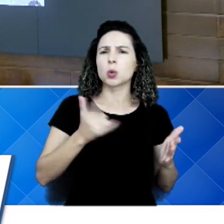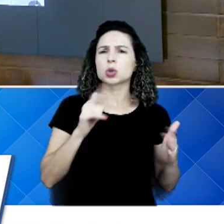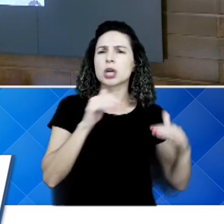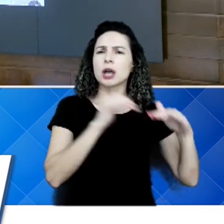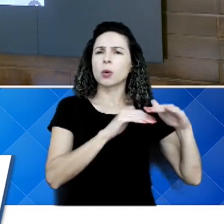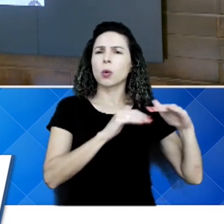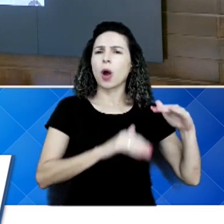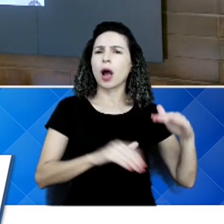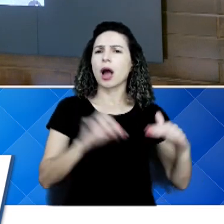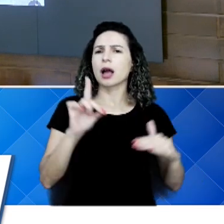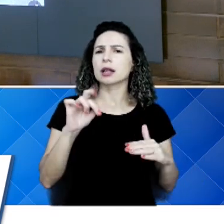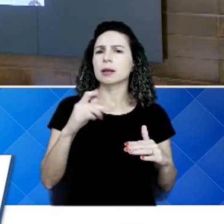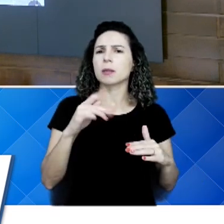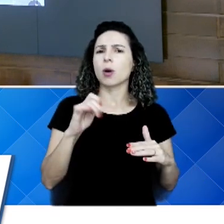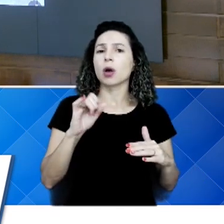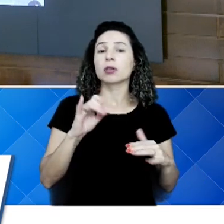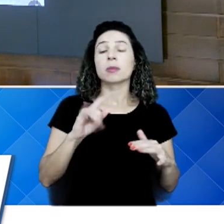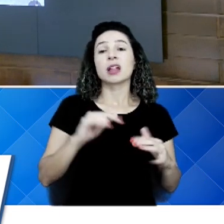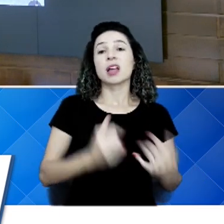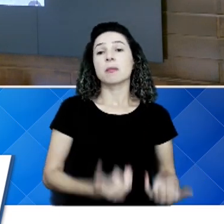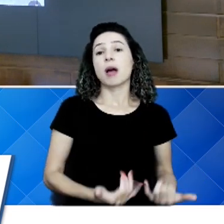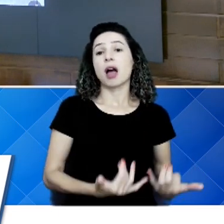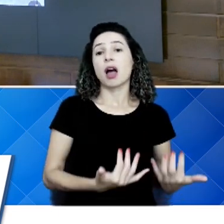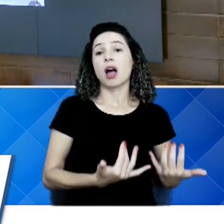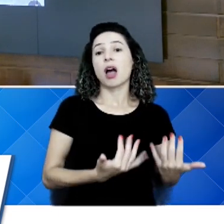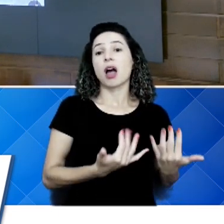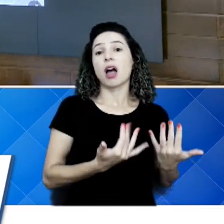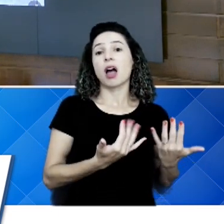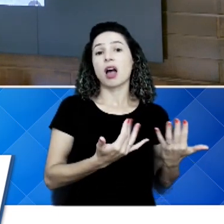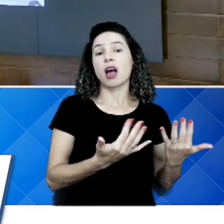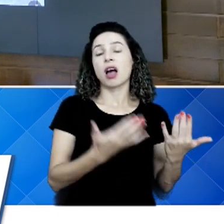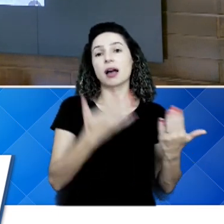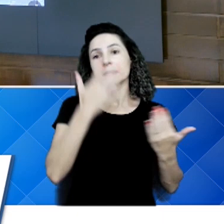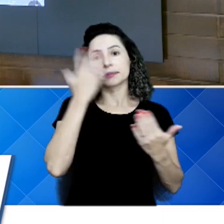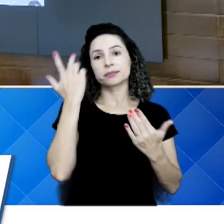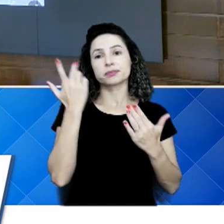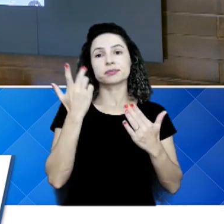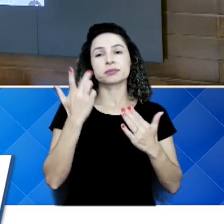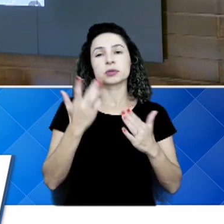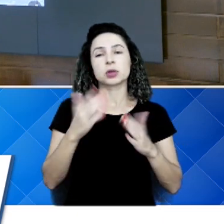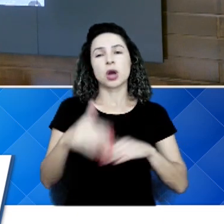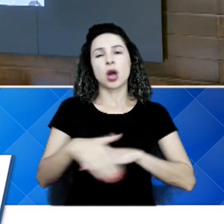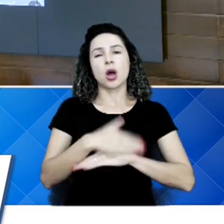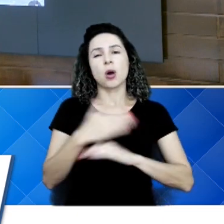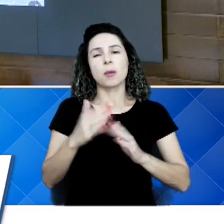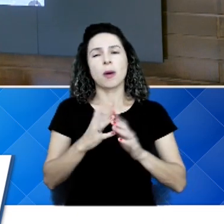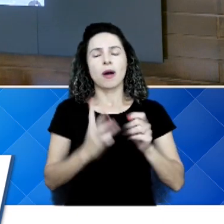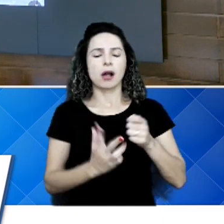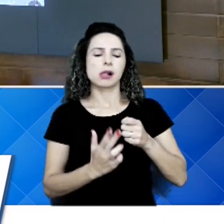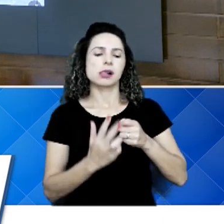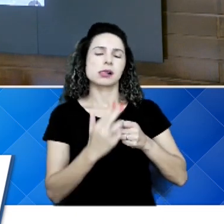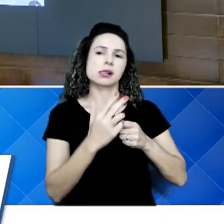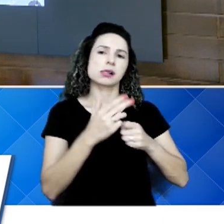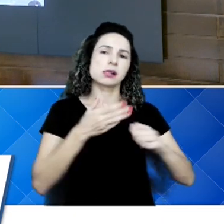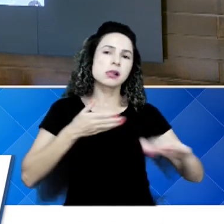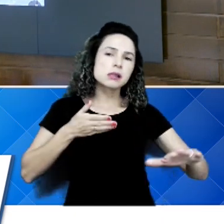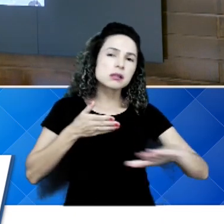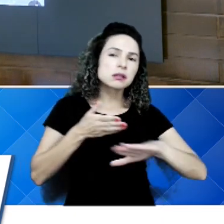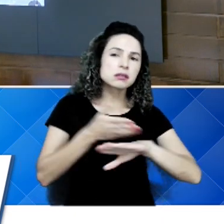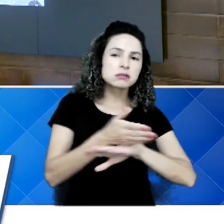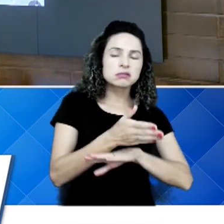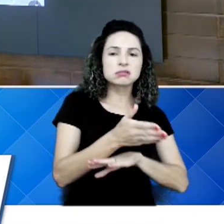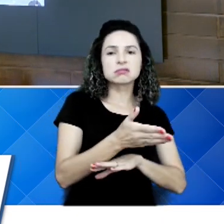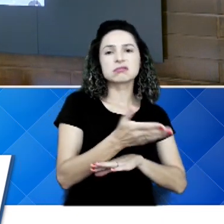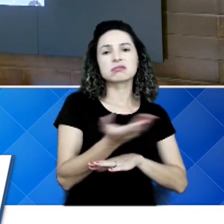o mato vai tomando conta, os moradores de rua já vão cortando alambrado, já vão se infiltrando, entrando ali para